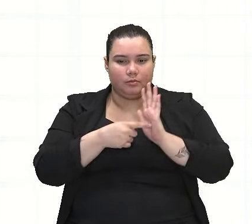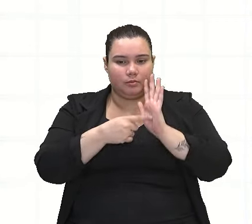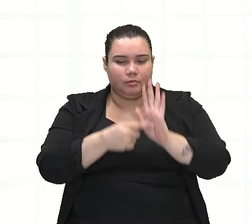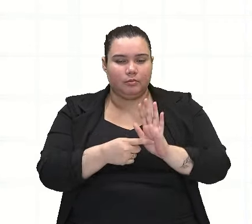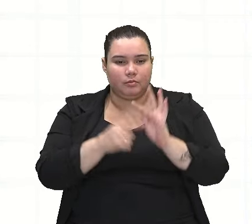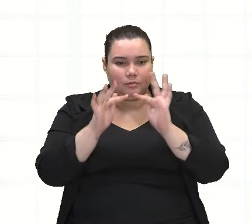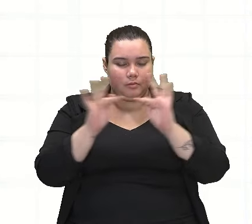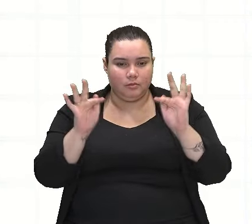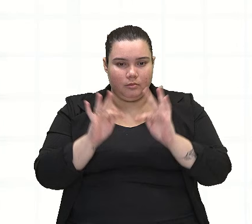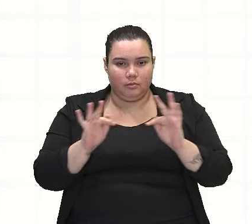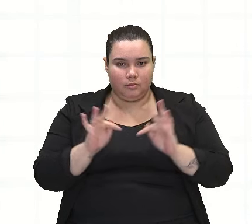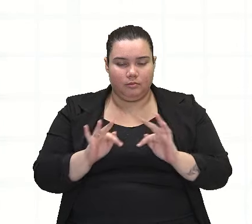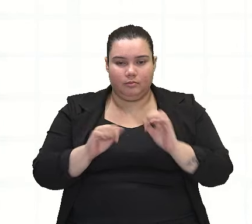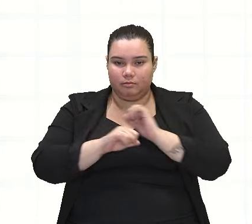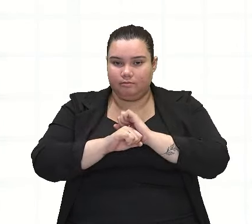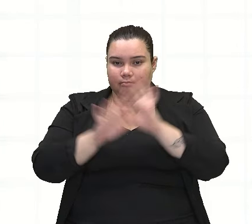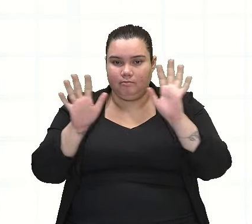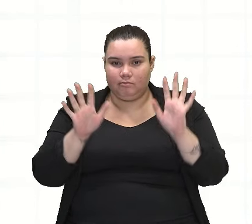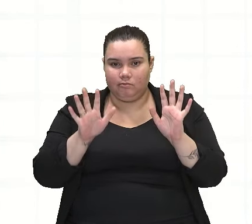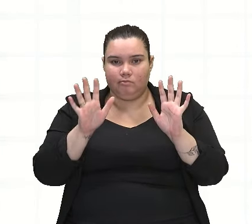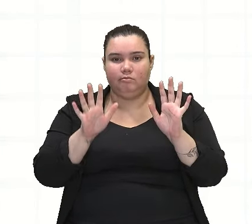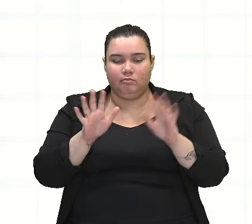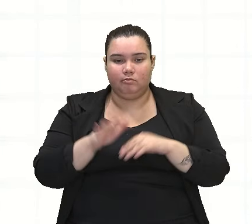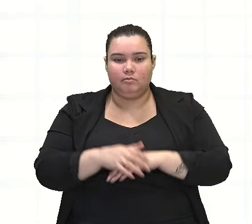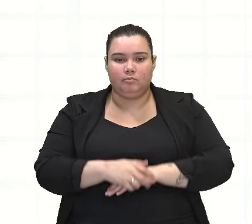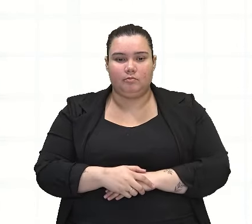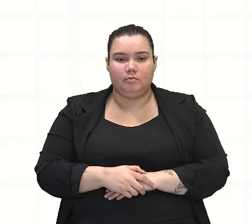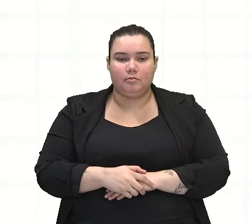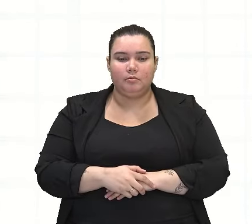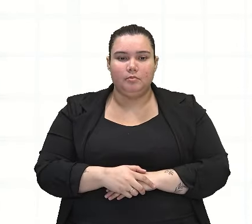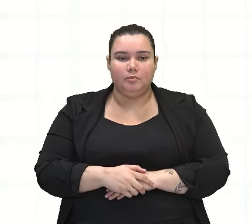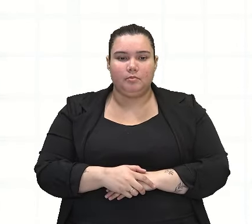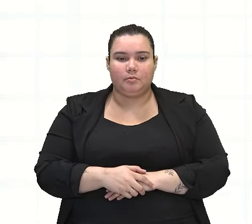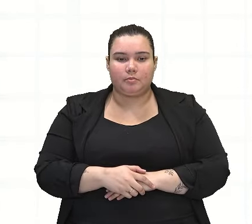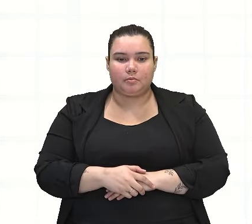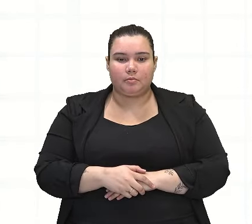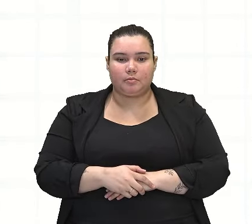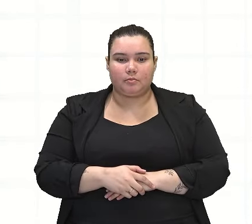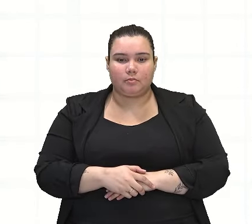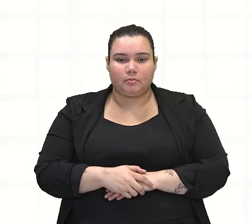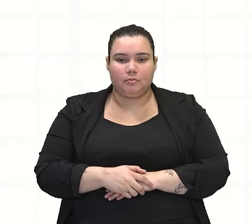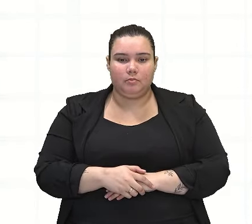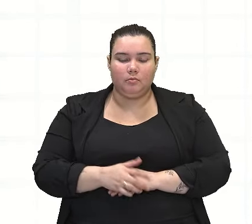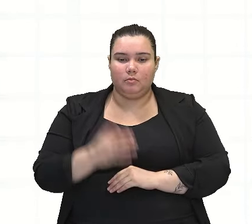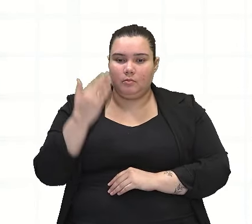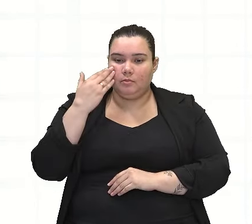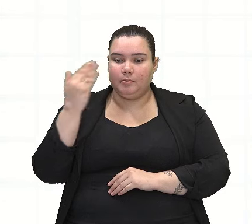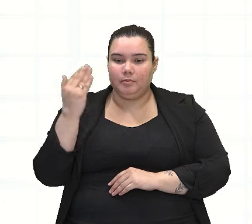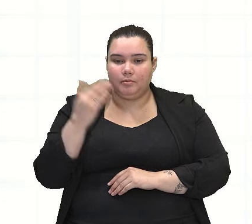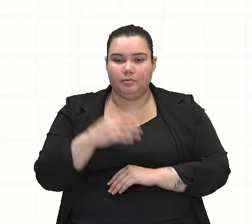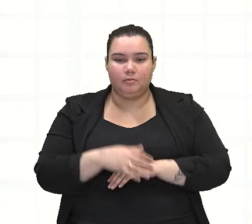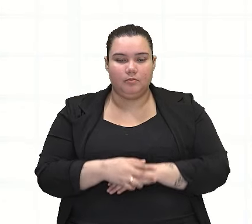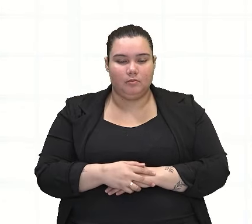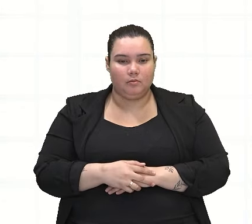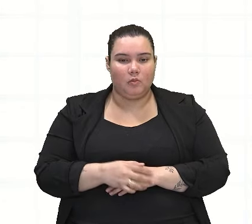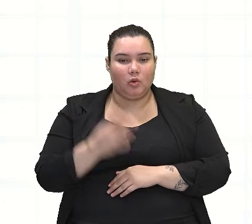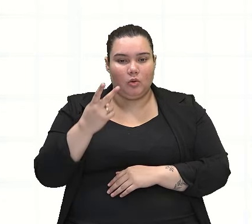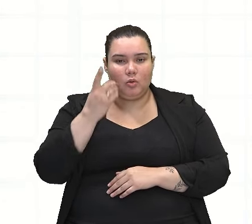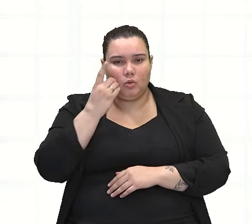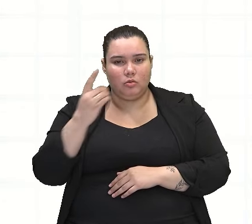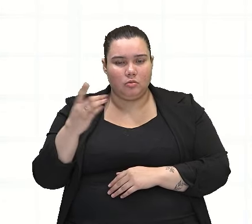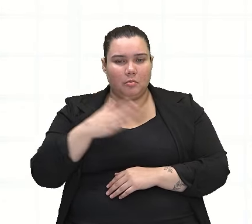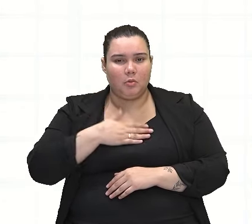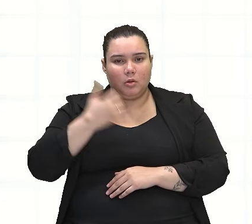construção, para que fique mais claro na nossa mente? Então, vamos seguir aqui. Olha só. Há dois dias, meu